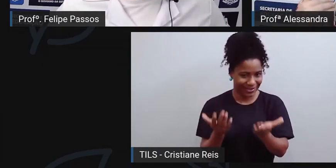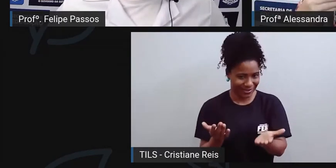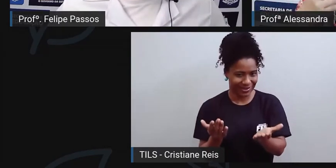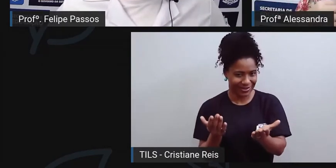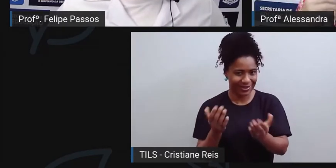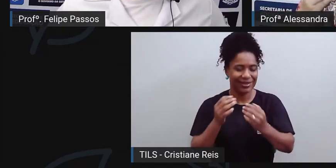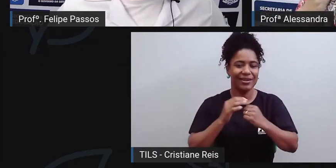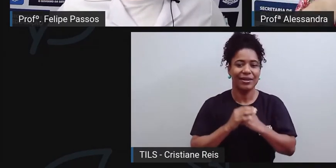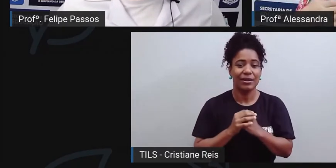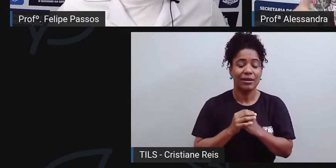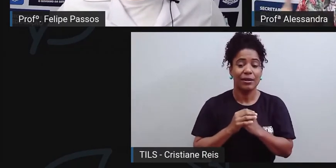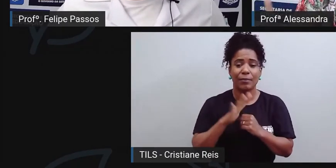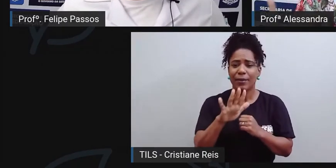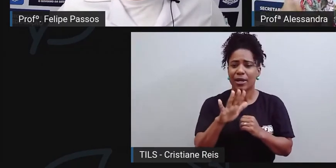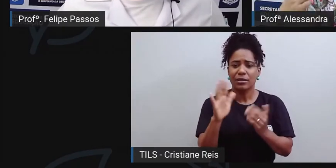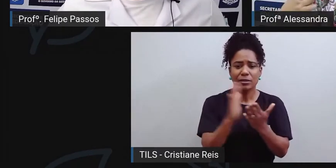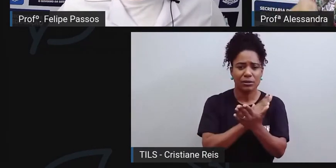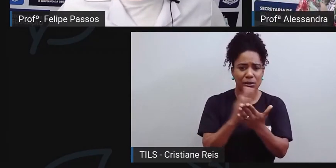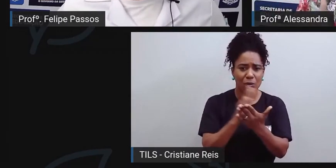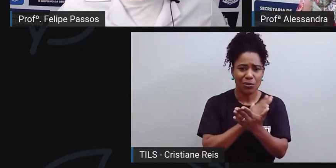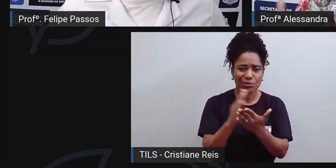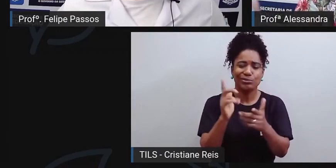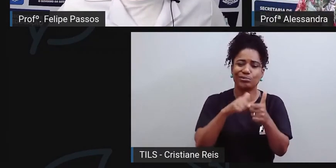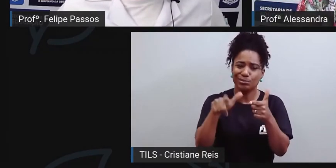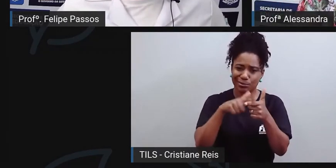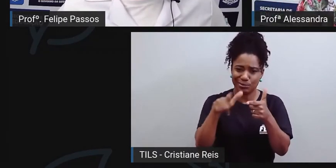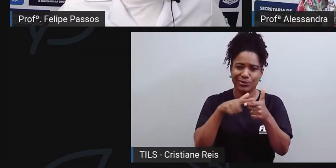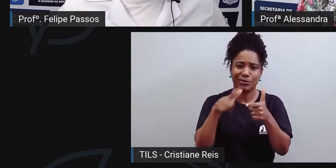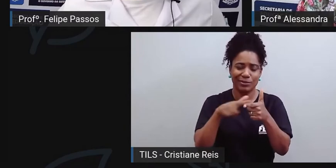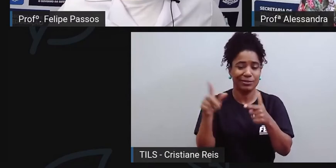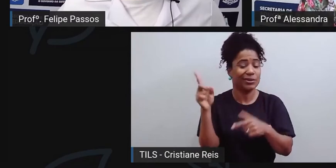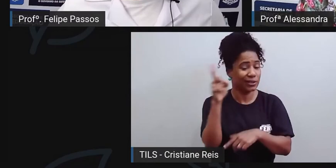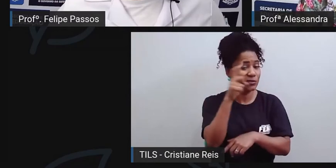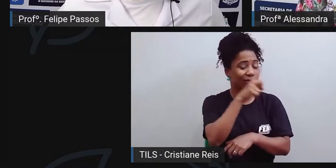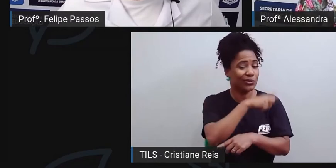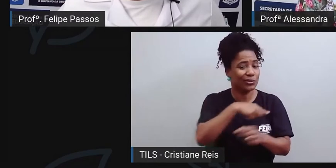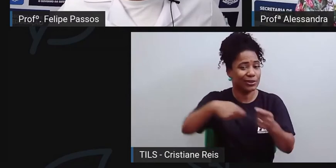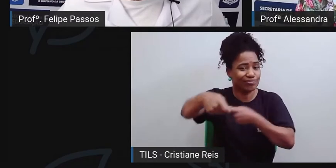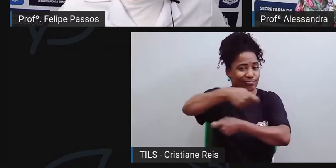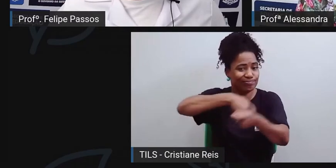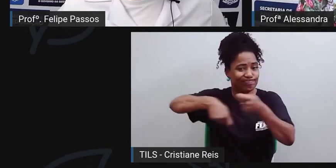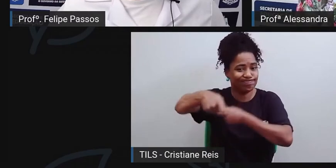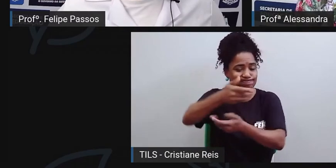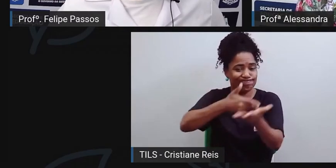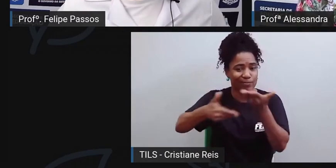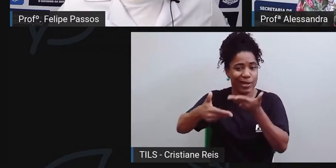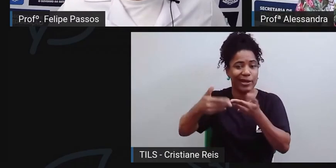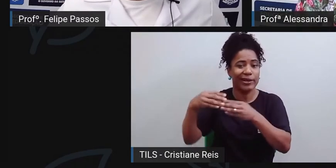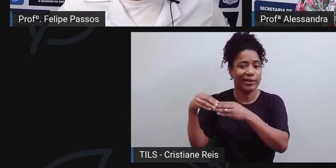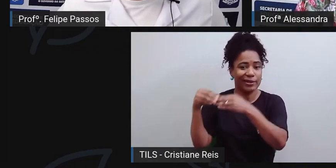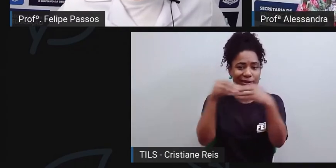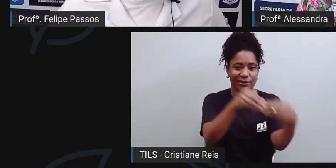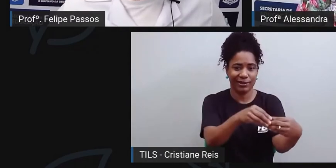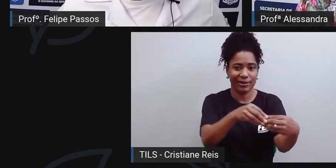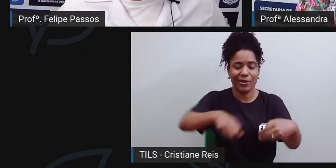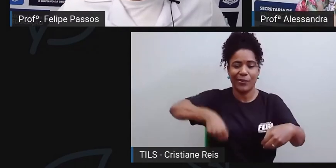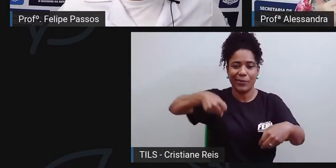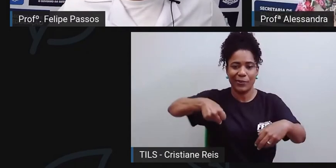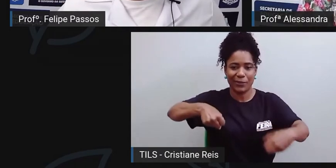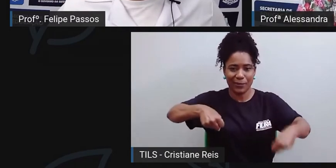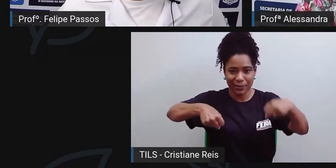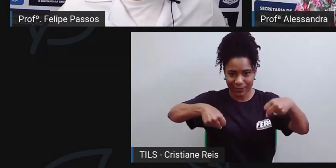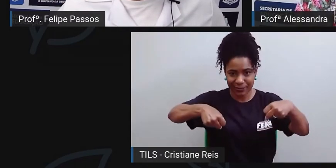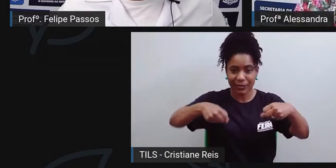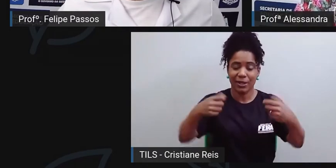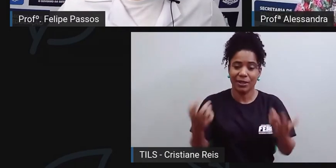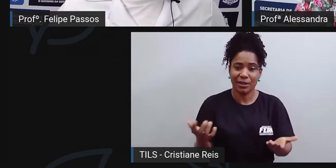gente tem alguns empecilhos, alguns entraves em termos de entrega desses produtos. Então, para a pessoa que não, muitos